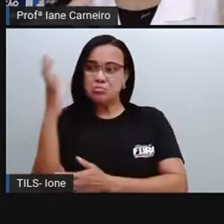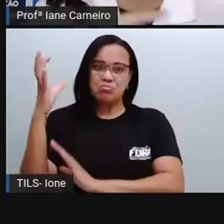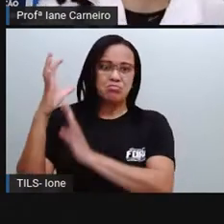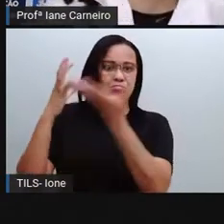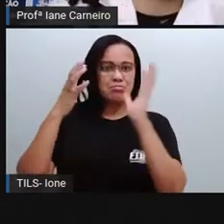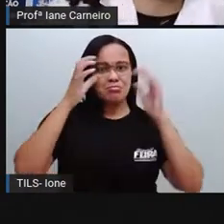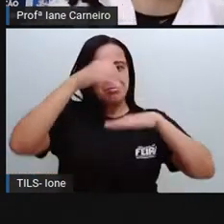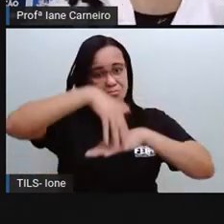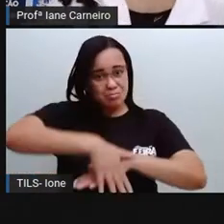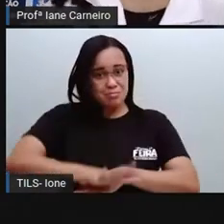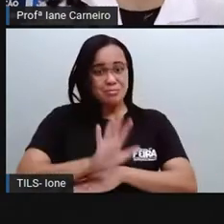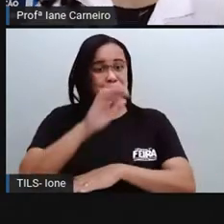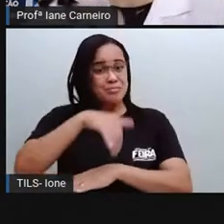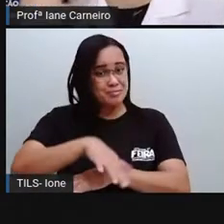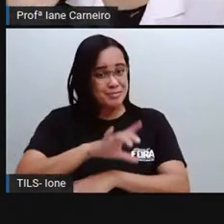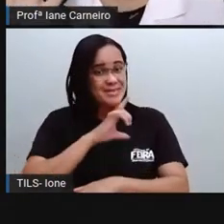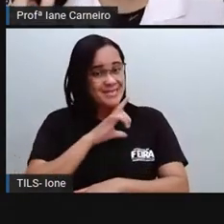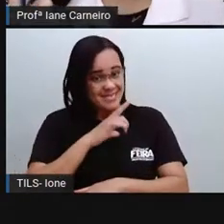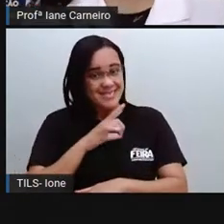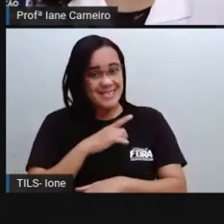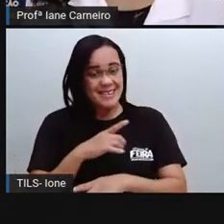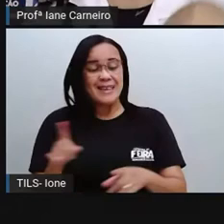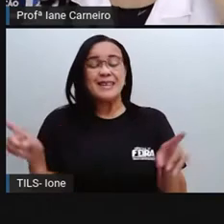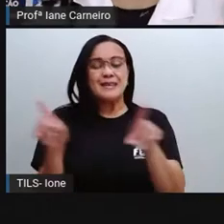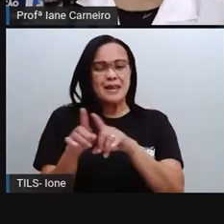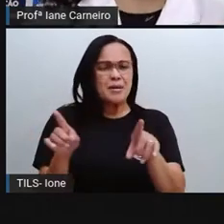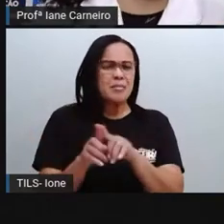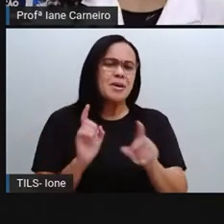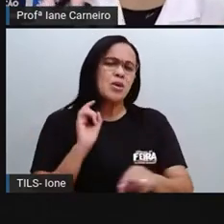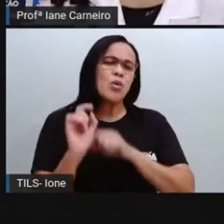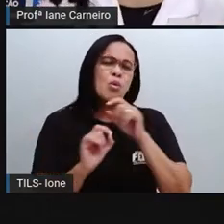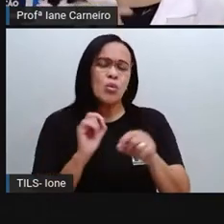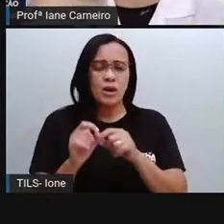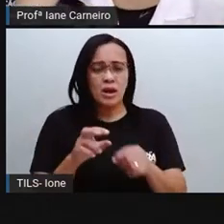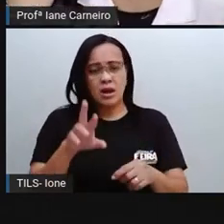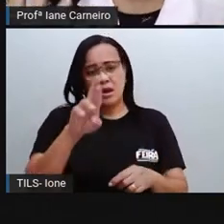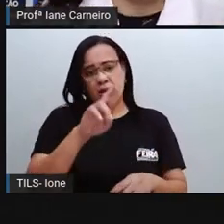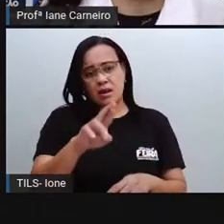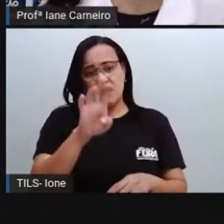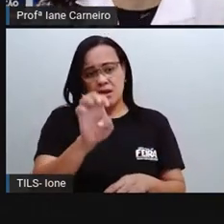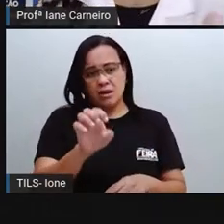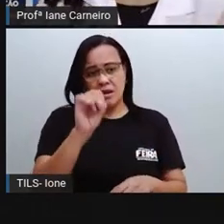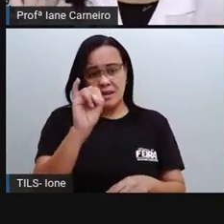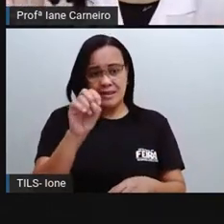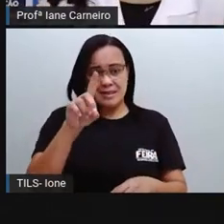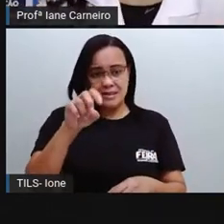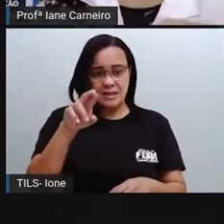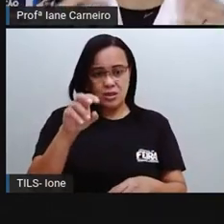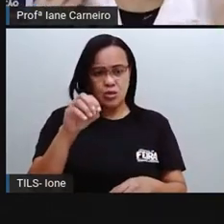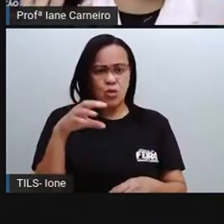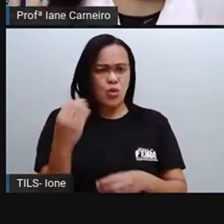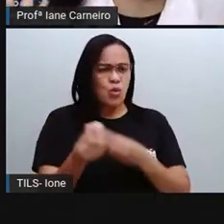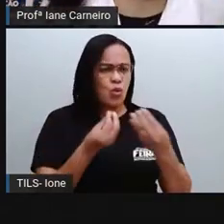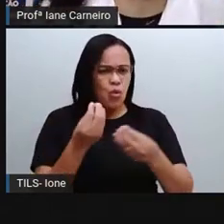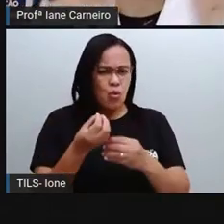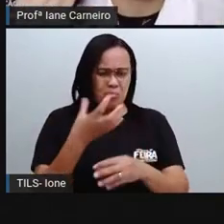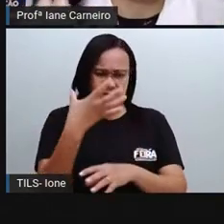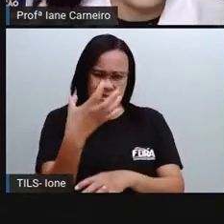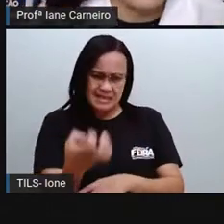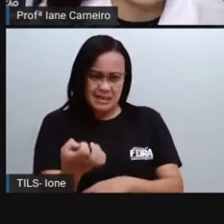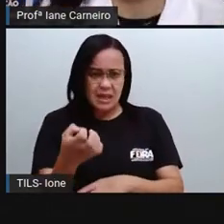Os tipos de resíduo, né? Então nós vimos que tem resíduo seco, resíduo molhado, resíduo que é